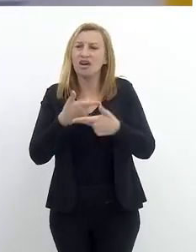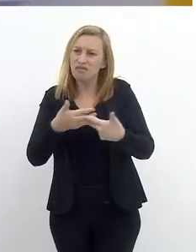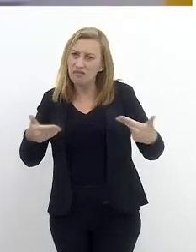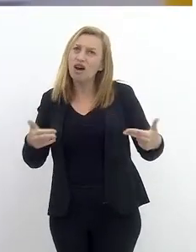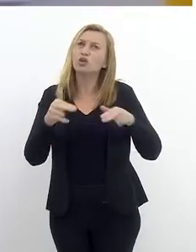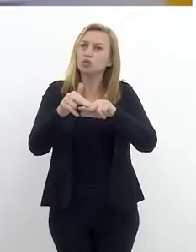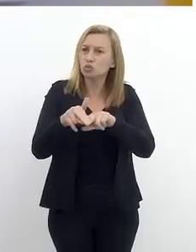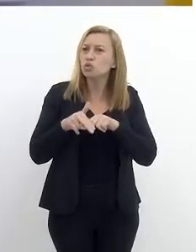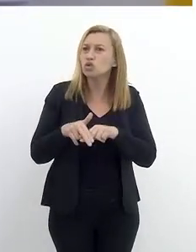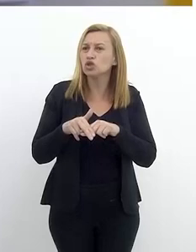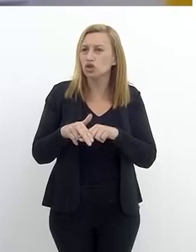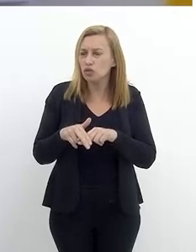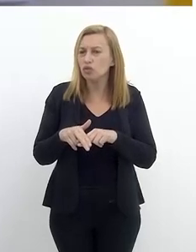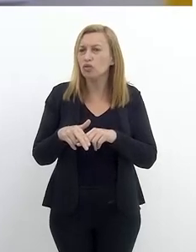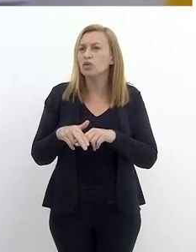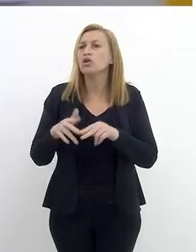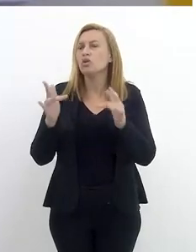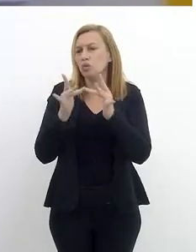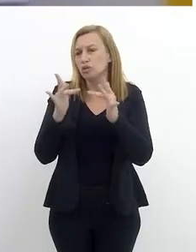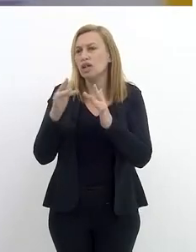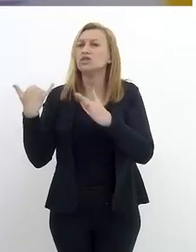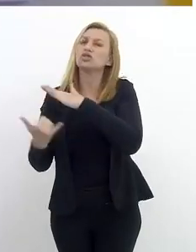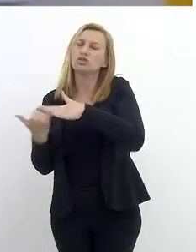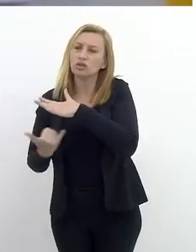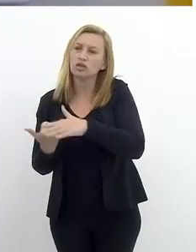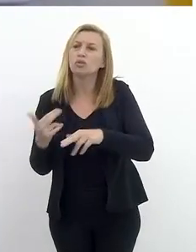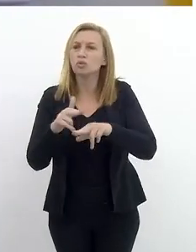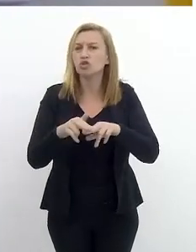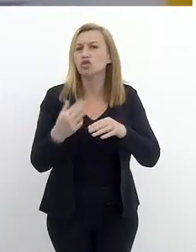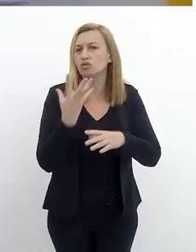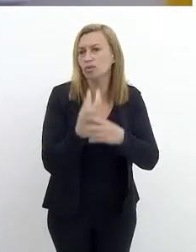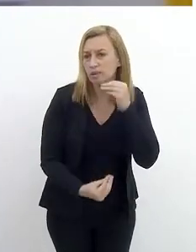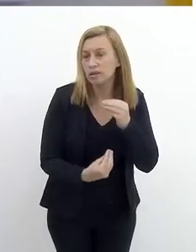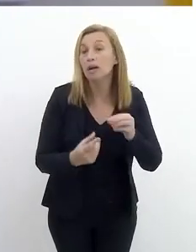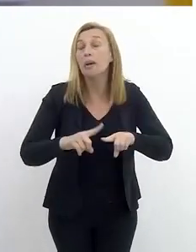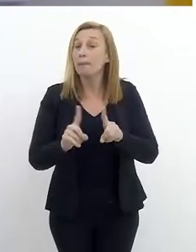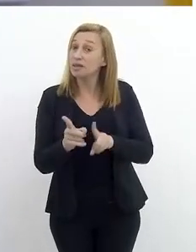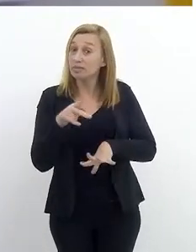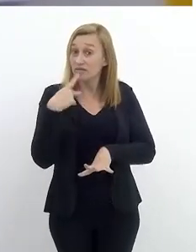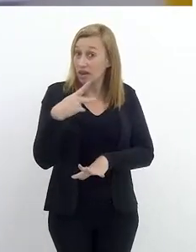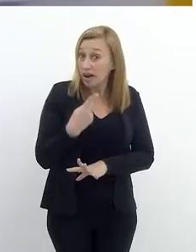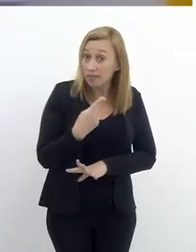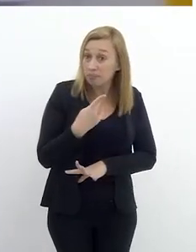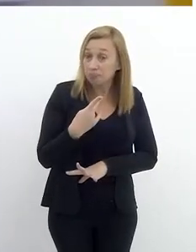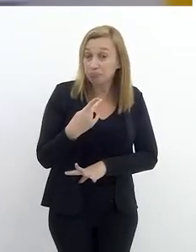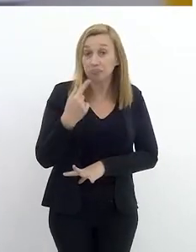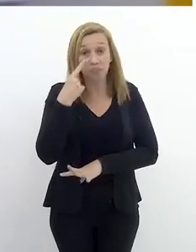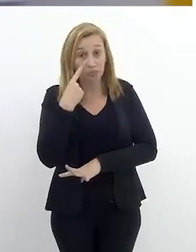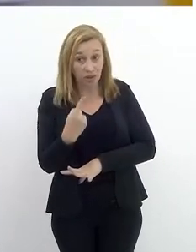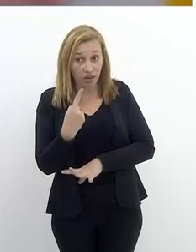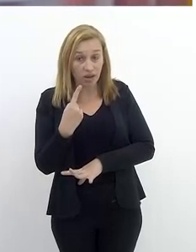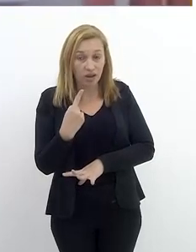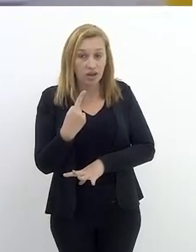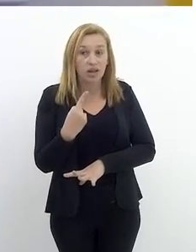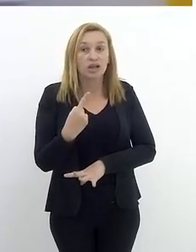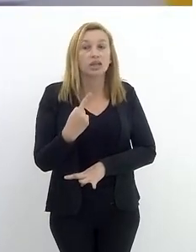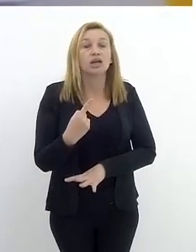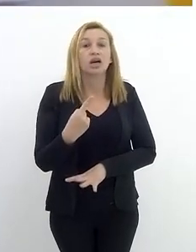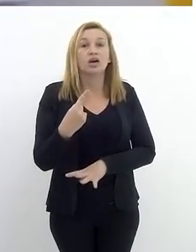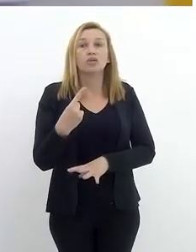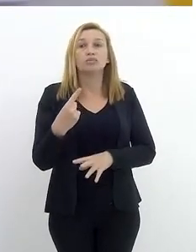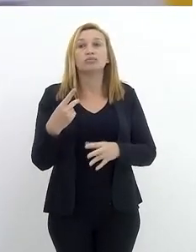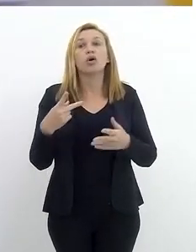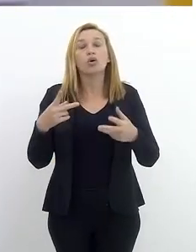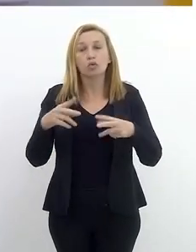de contato entre instituições acaba favorecendo o desaparecimento. Mas, para dizer que, do que a gente vê, é um fenômeno bem